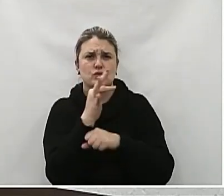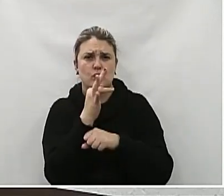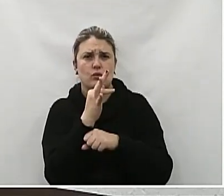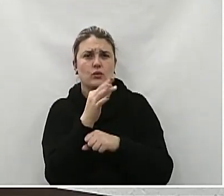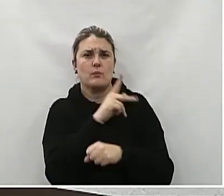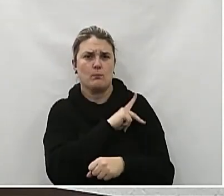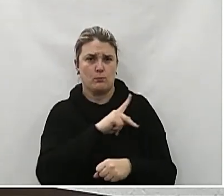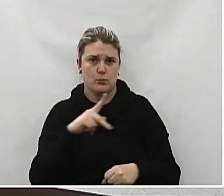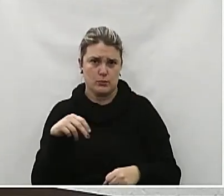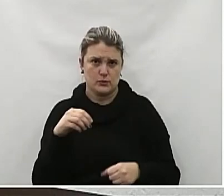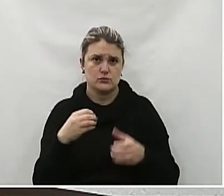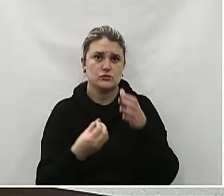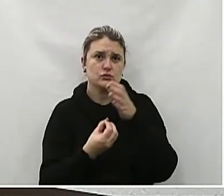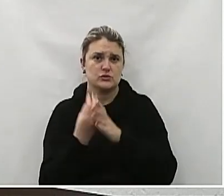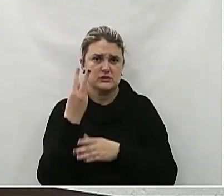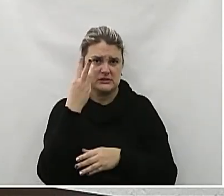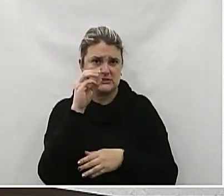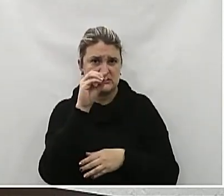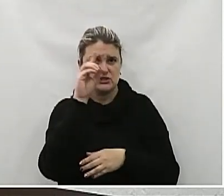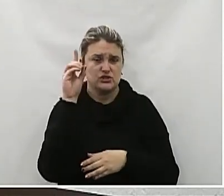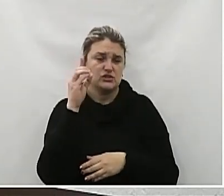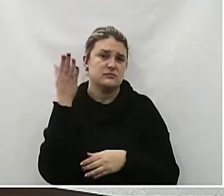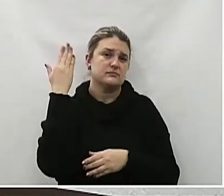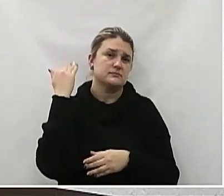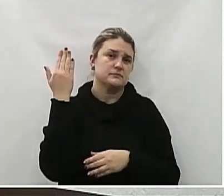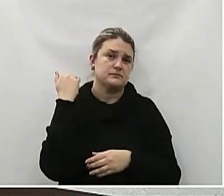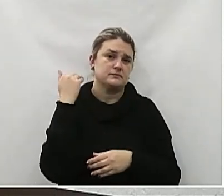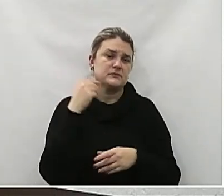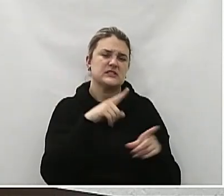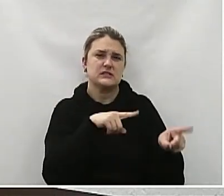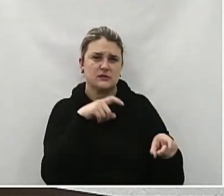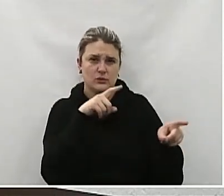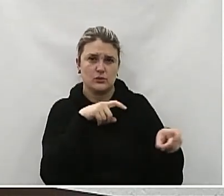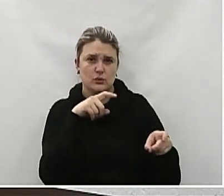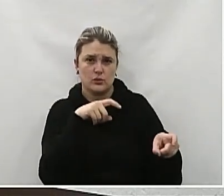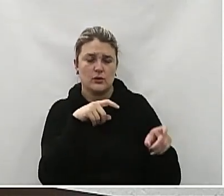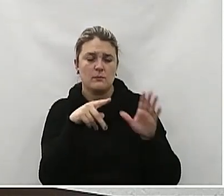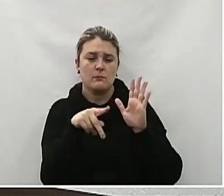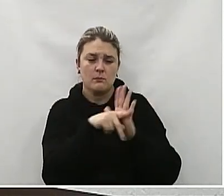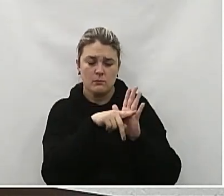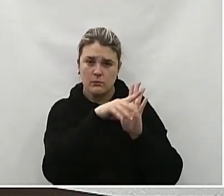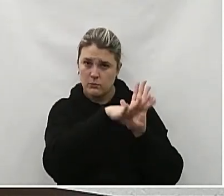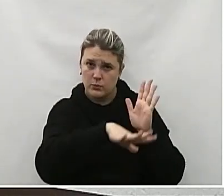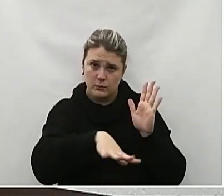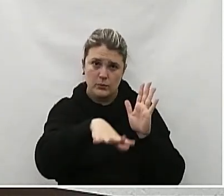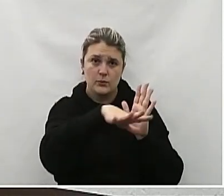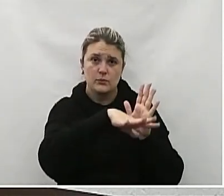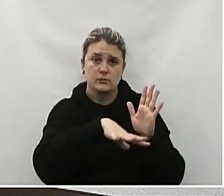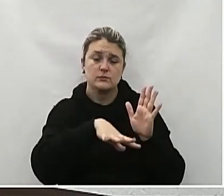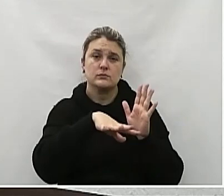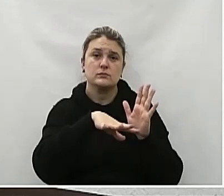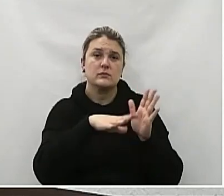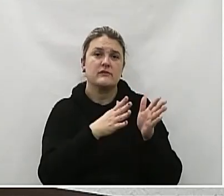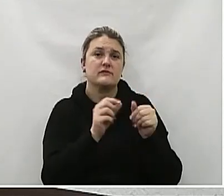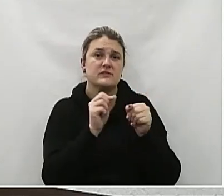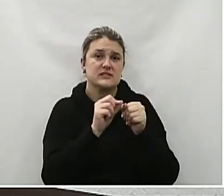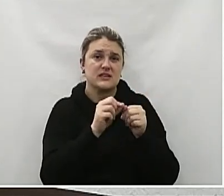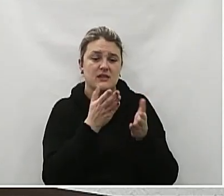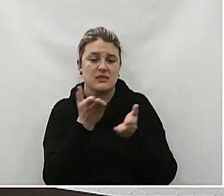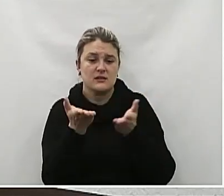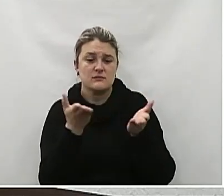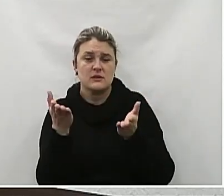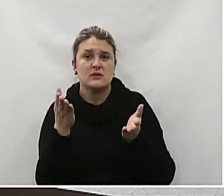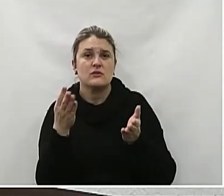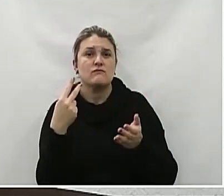criada há uns 30 dias A única defensoria pública do interior exclusivo O atendimento à mulher